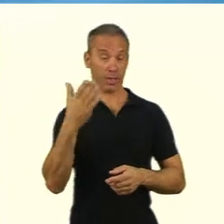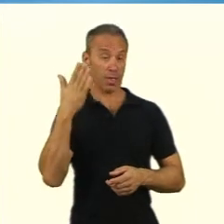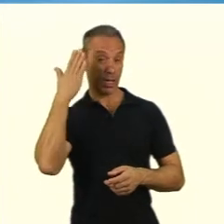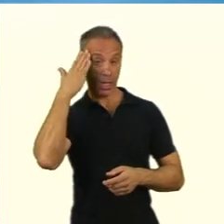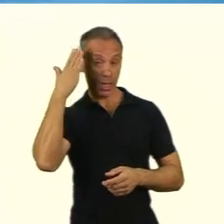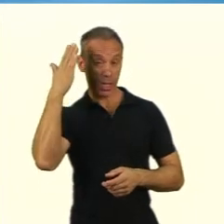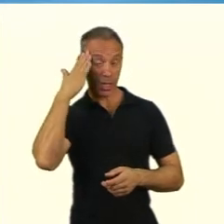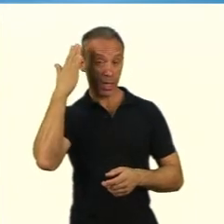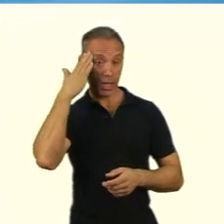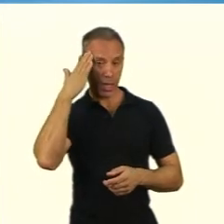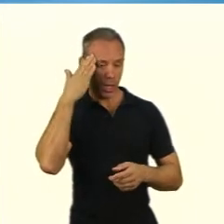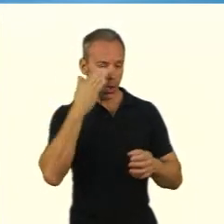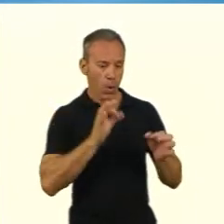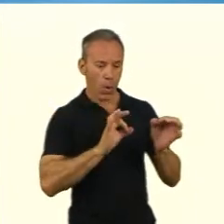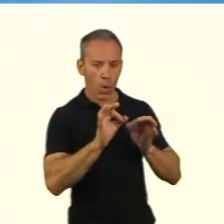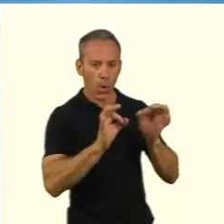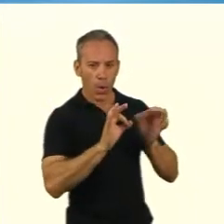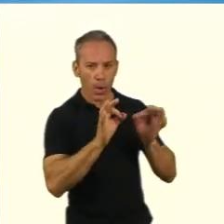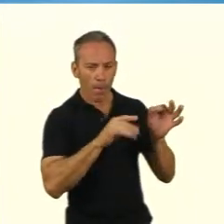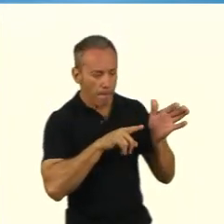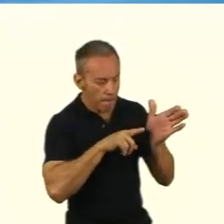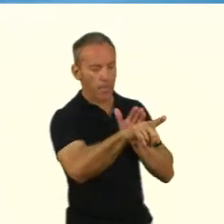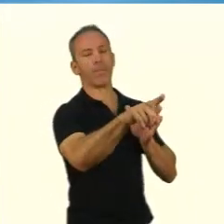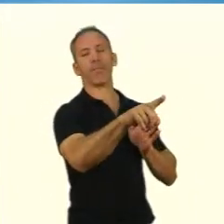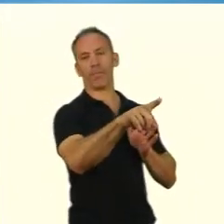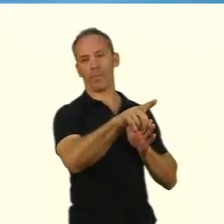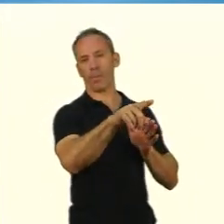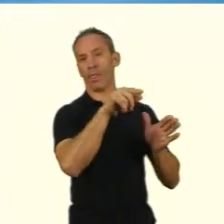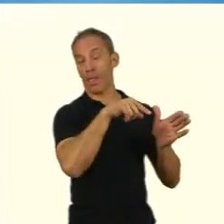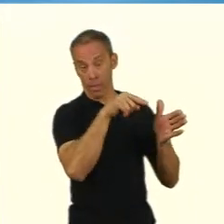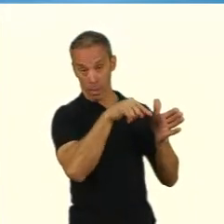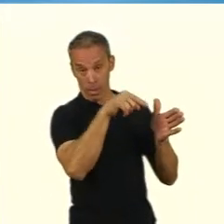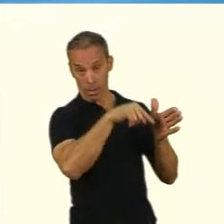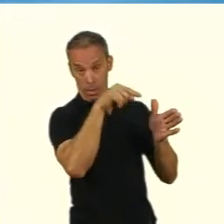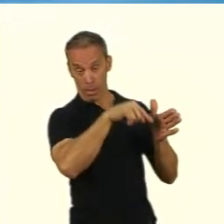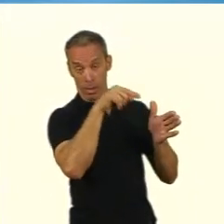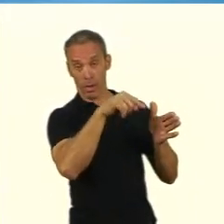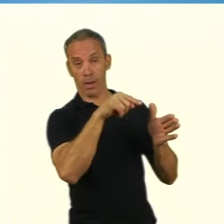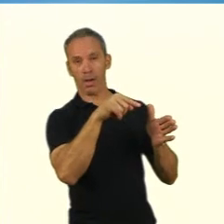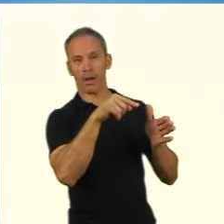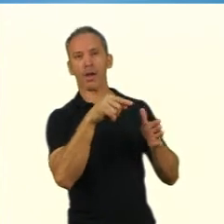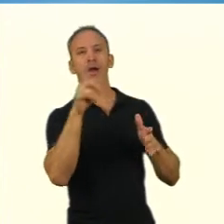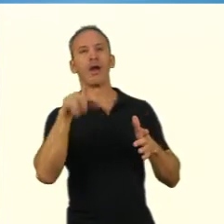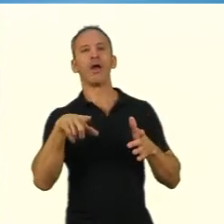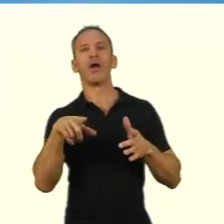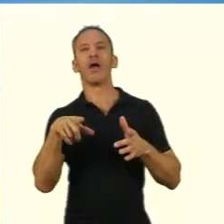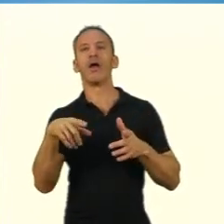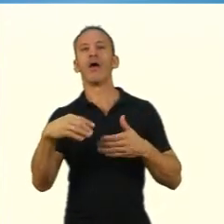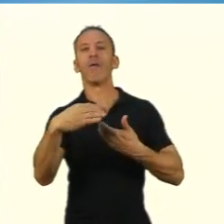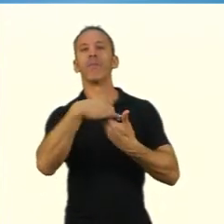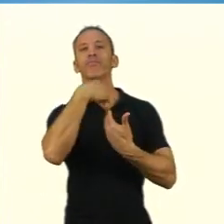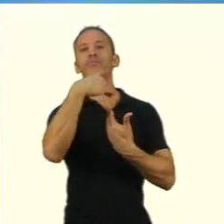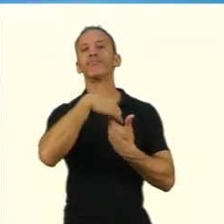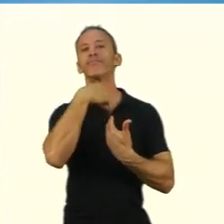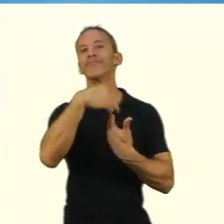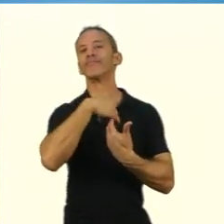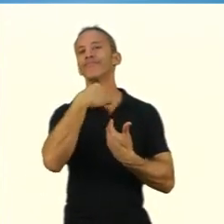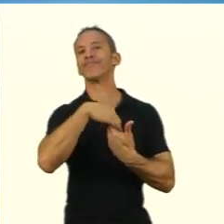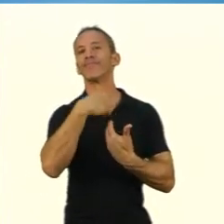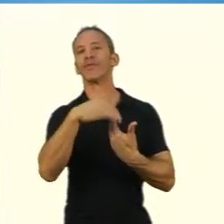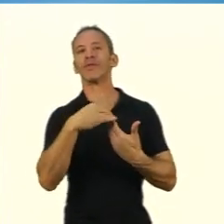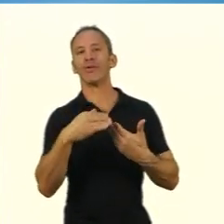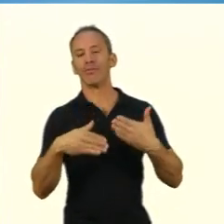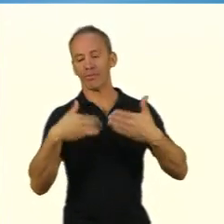especificamente ao equacionamento do problema, que é o quê? A